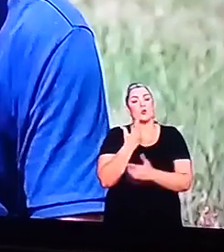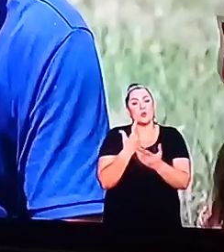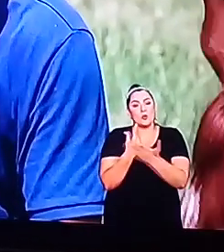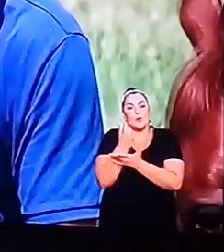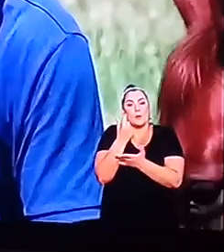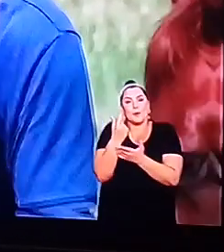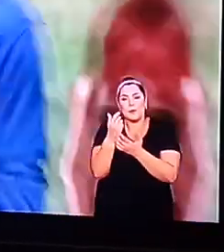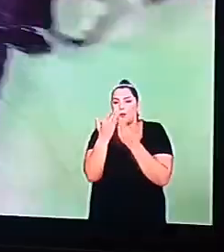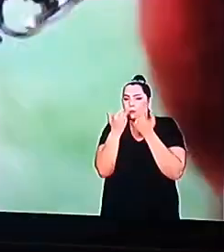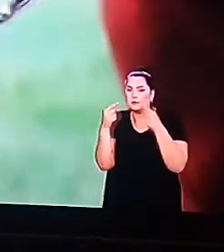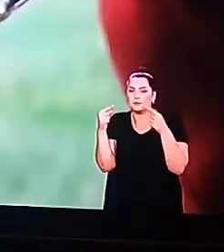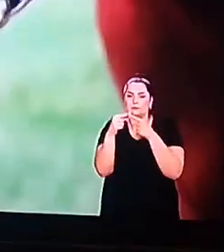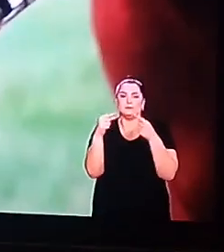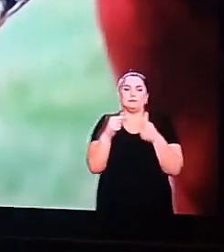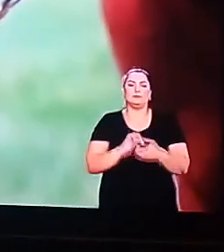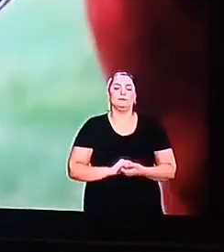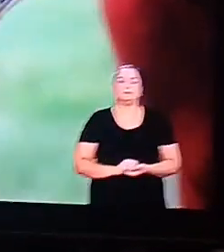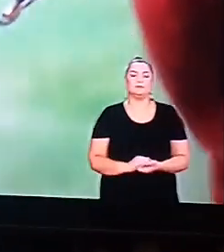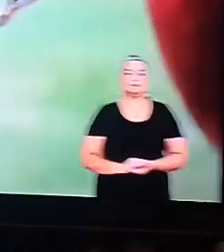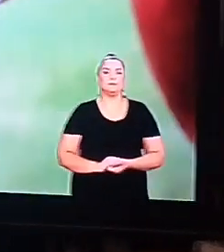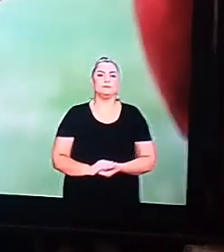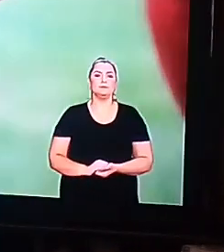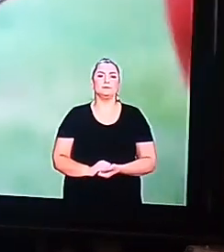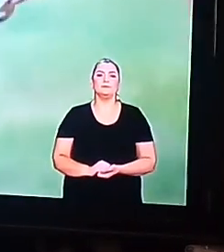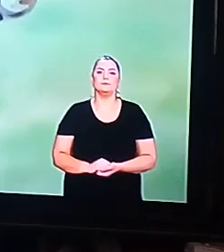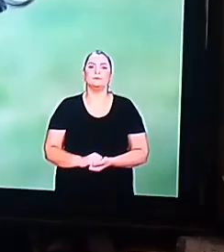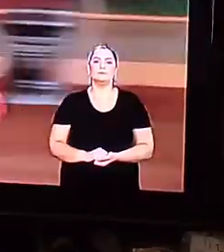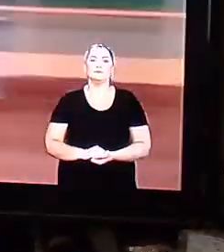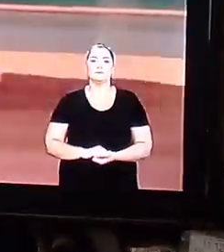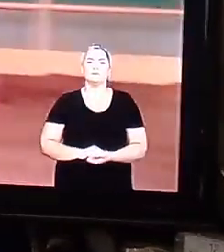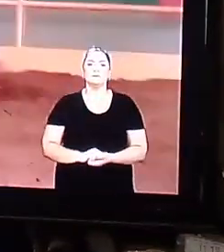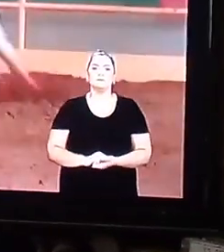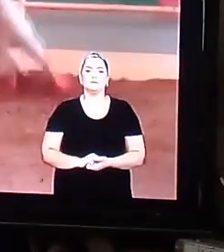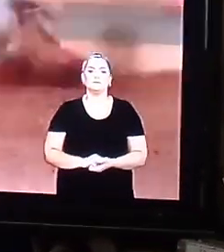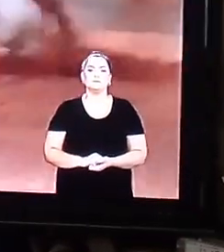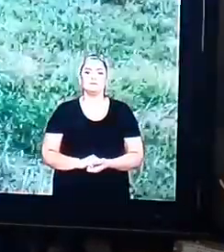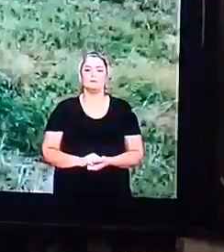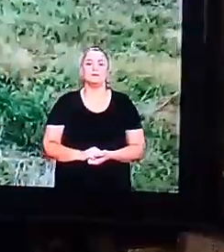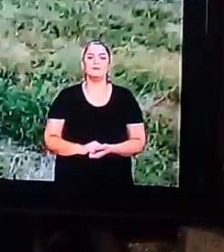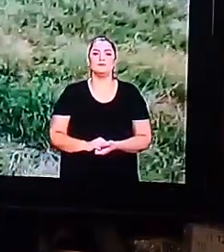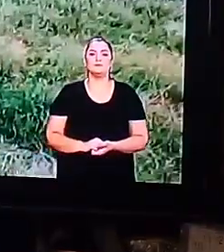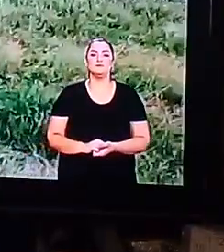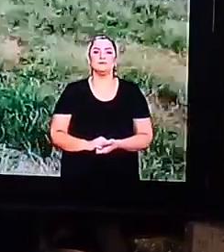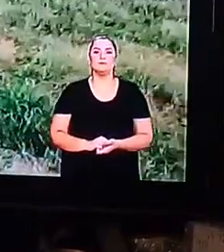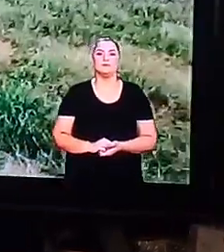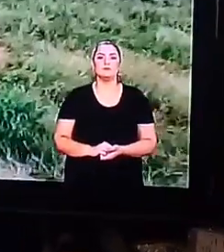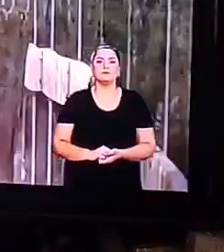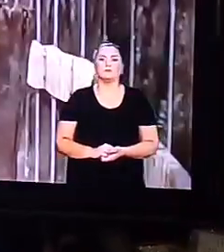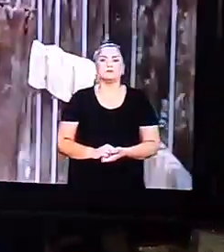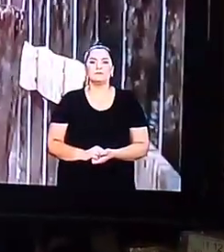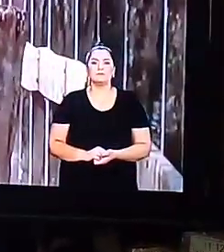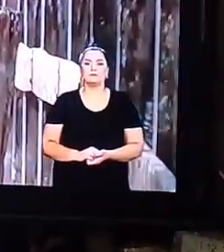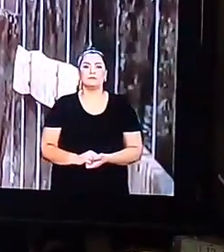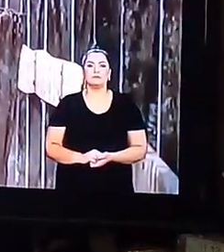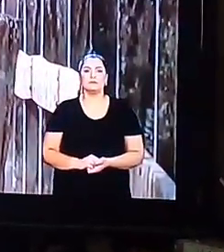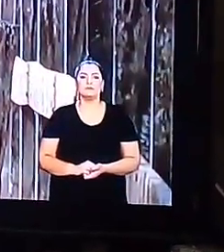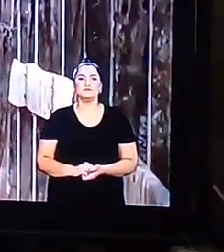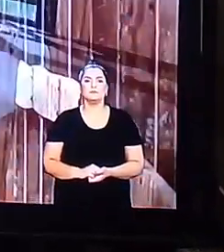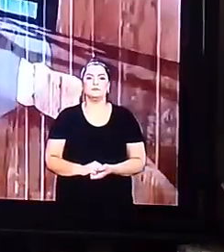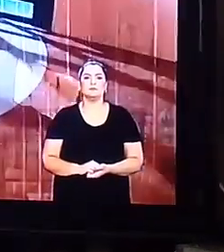E depois o Agro turístico, cinematográfico O Agro na escola